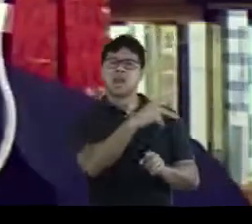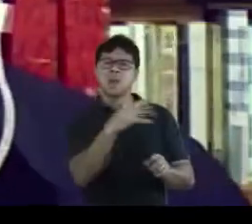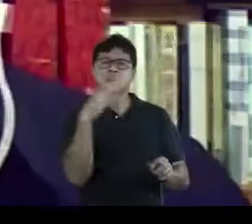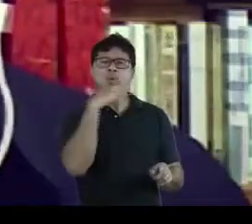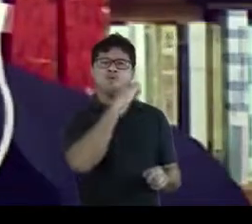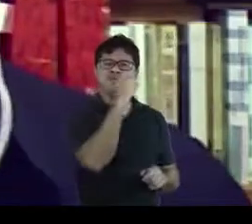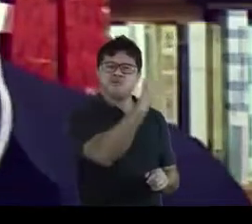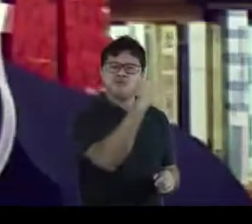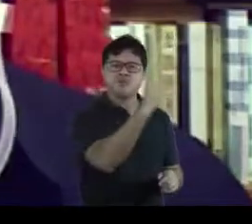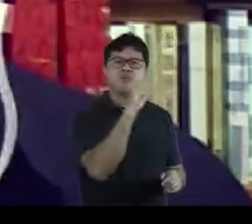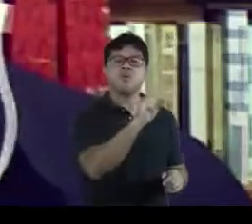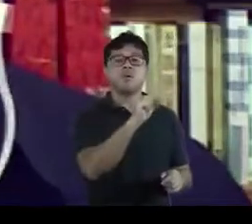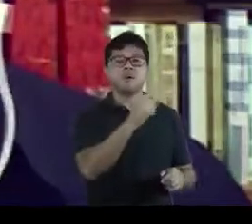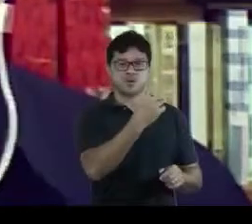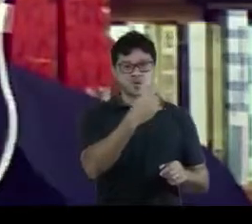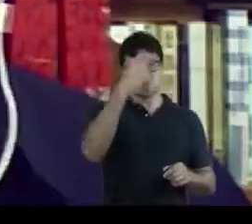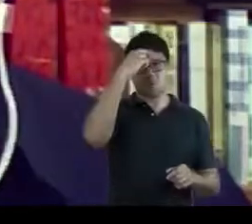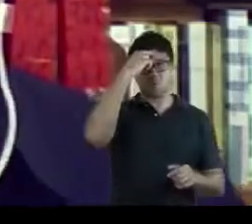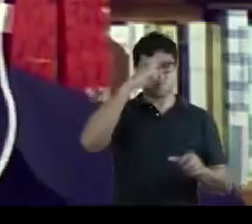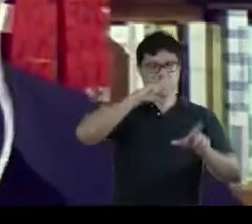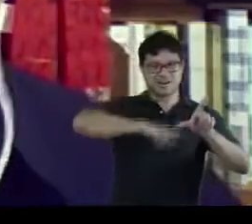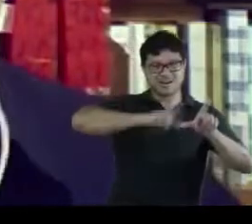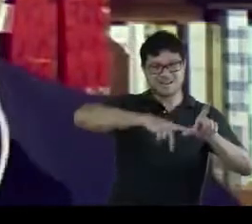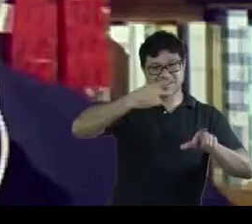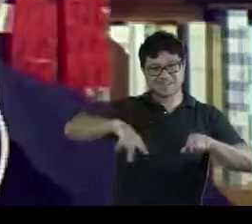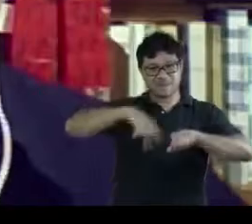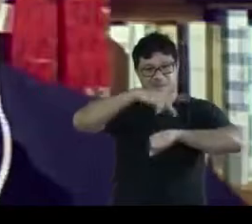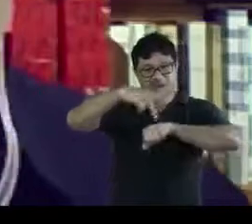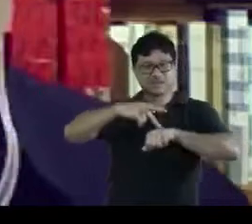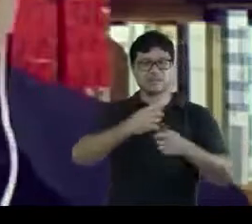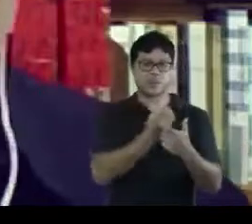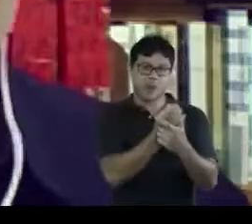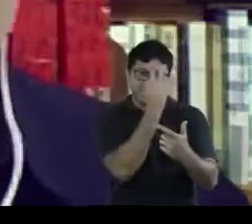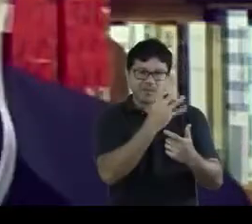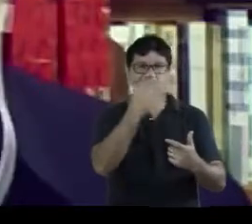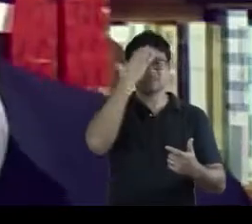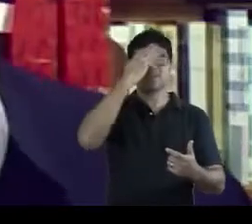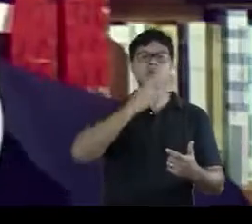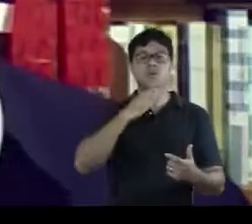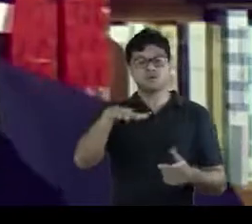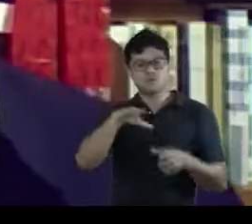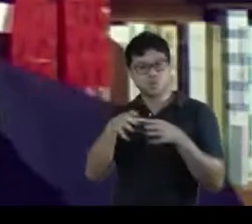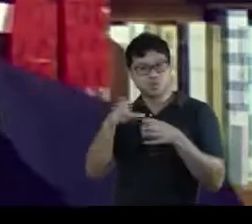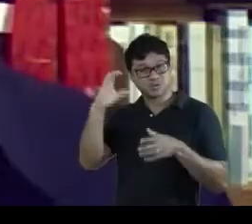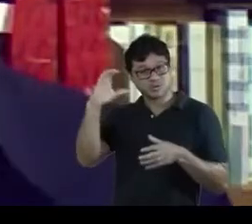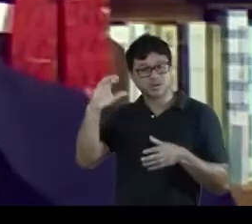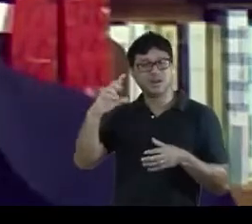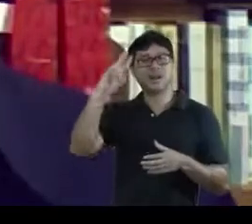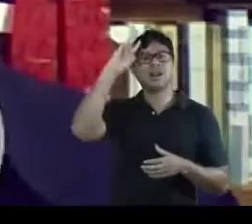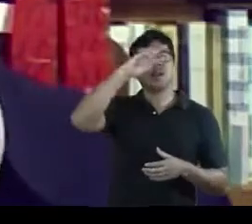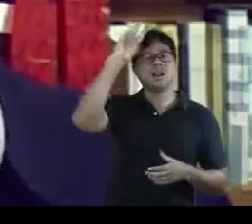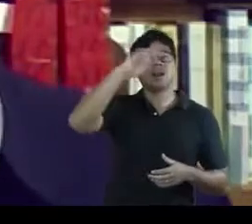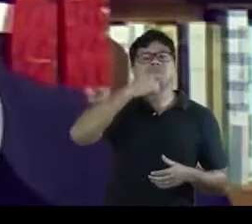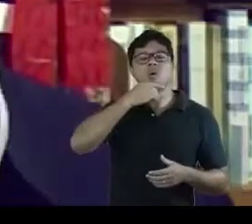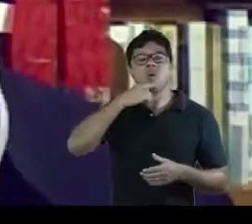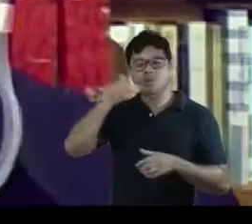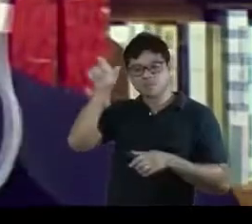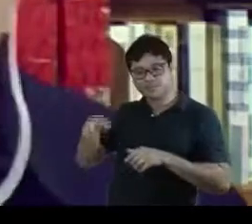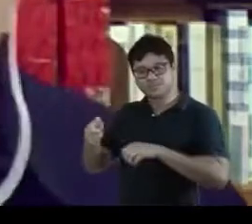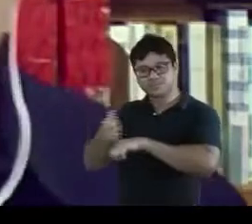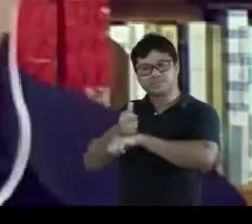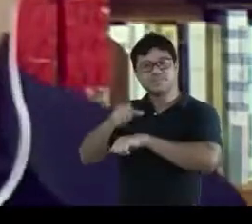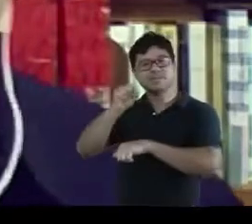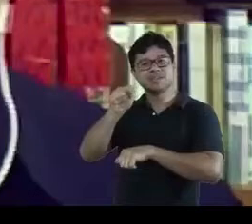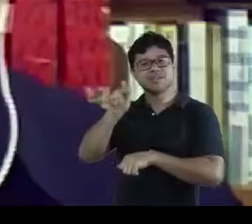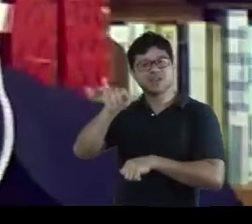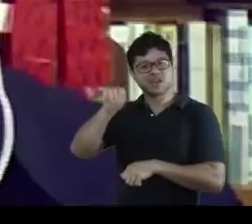dessa questão da cultura letrada no Brasil oitocentista, como lembra o nosso grande historiador Sérgio